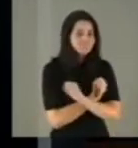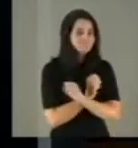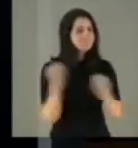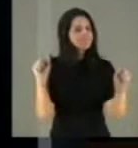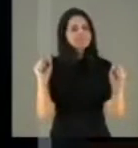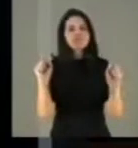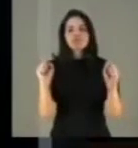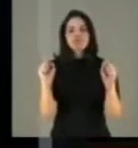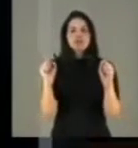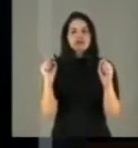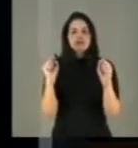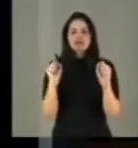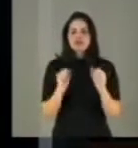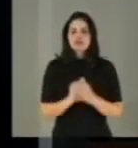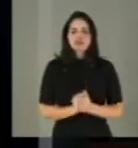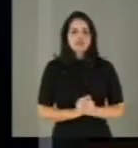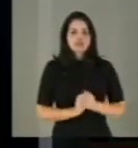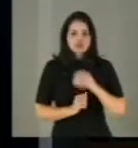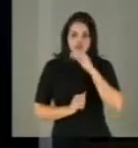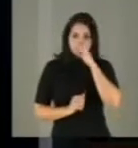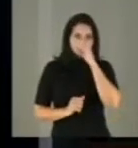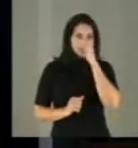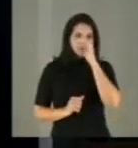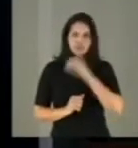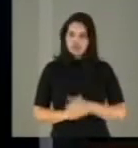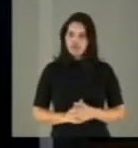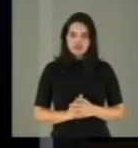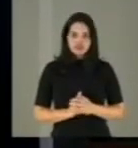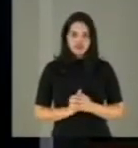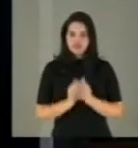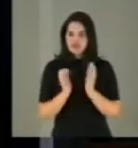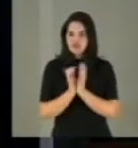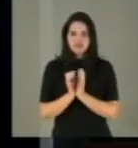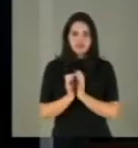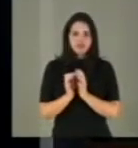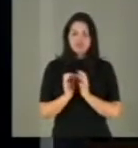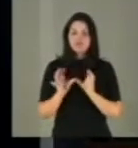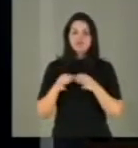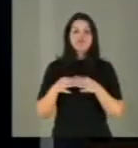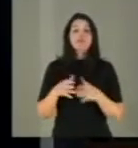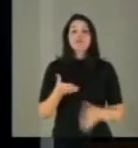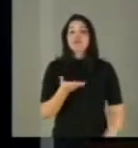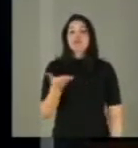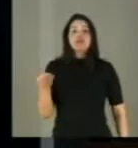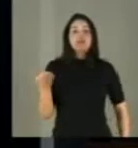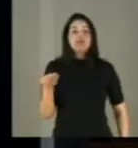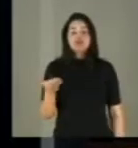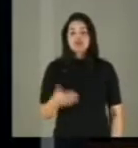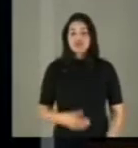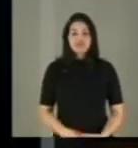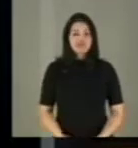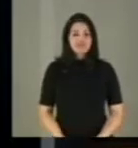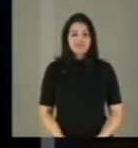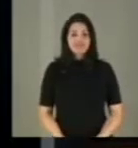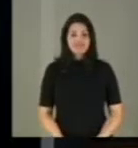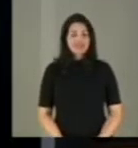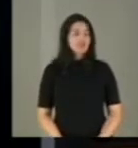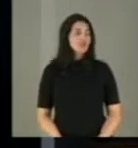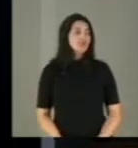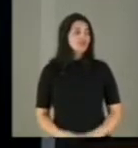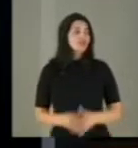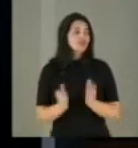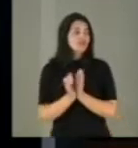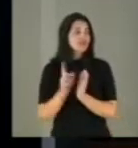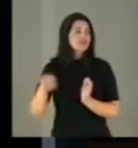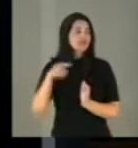espécie de impedimento doutrinário que só aceita como legítimas as propostas que envolvam o repúdio